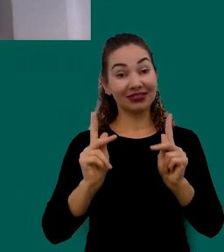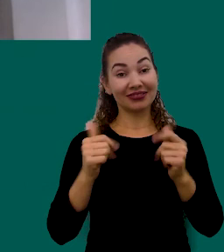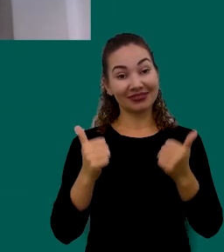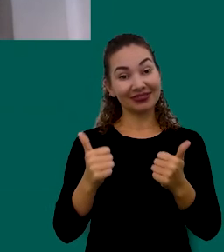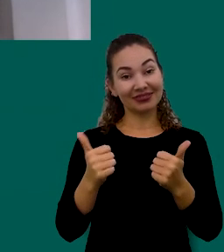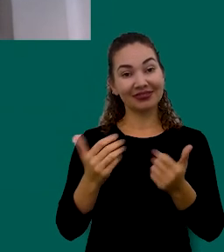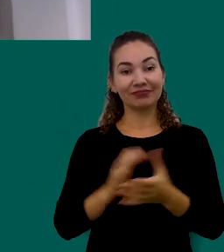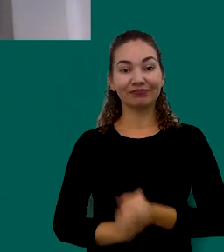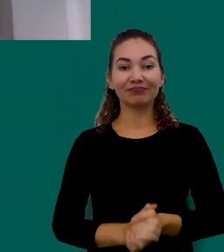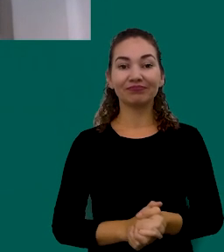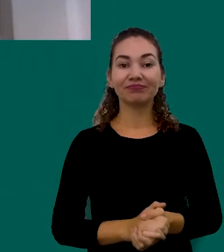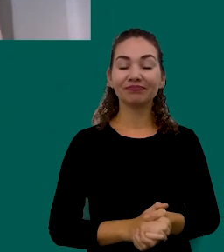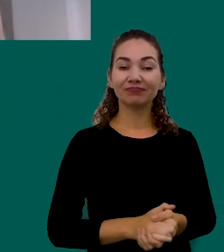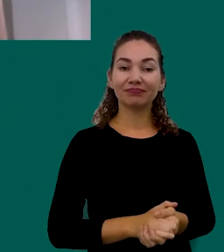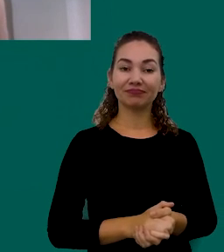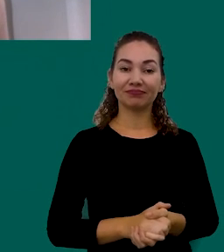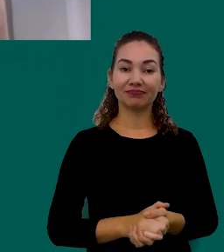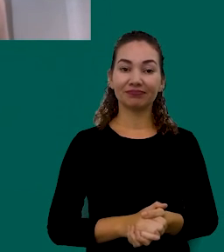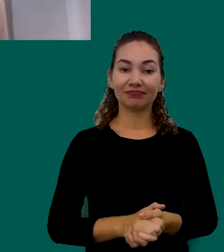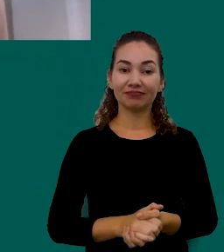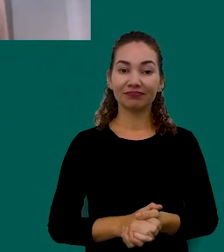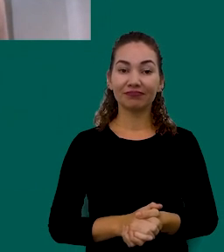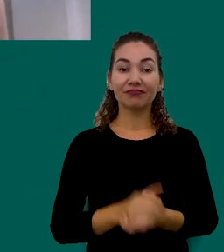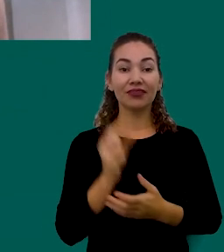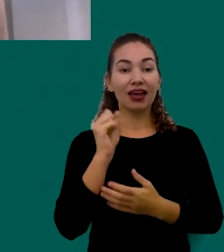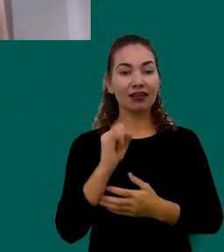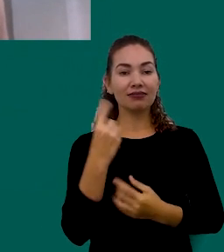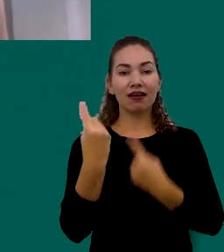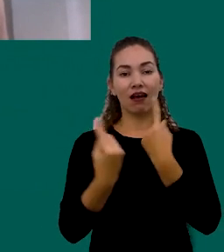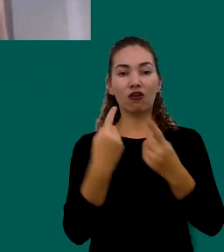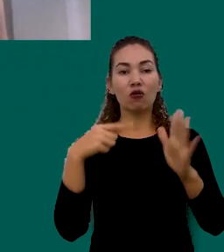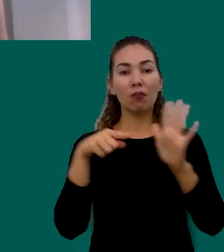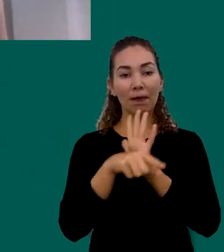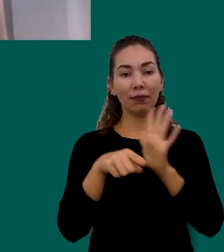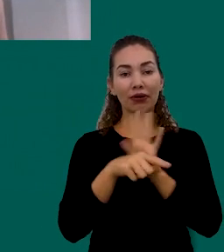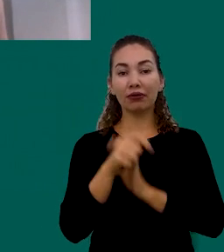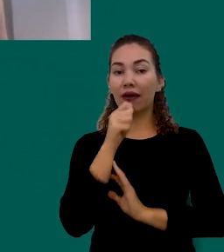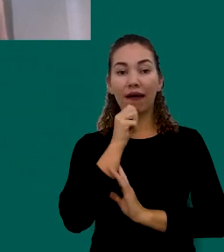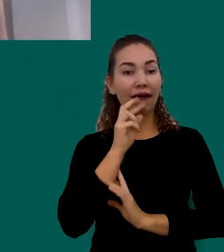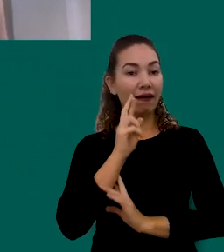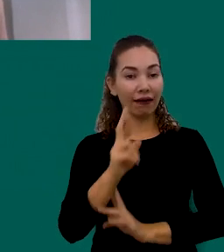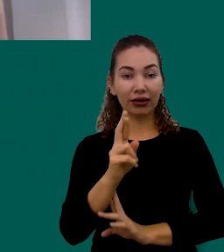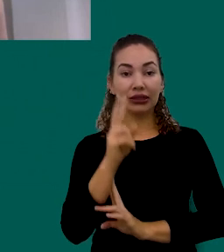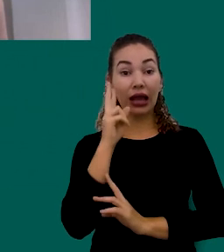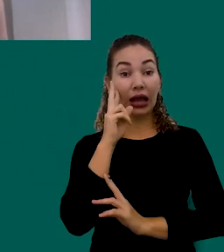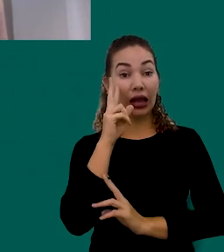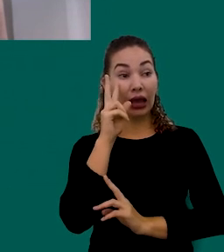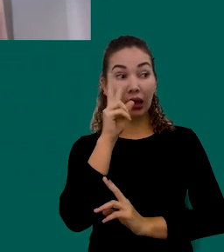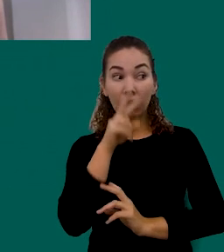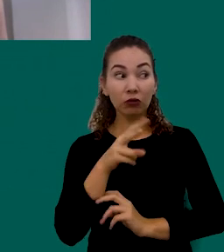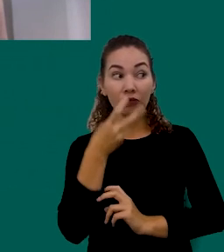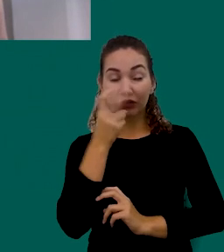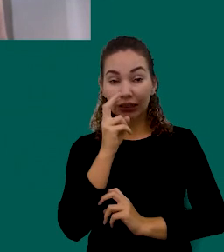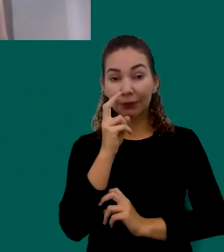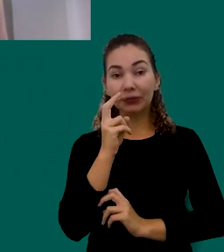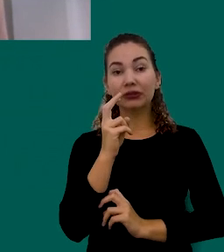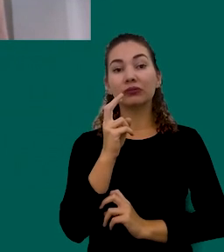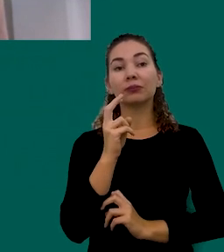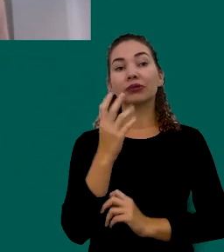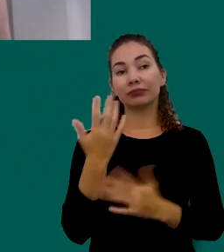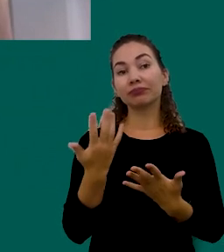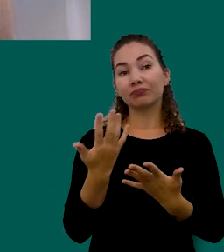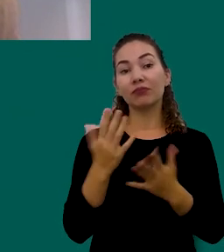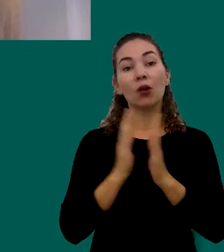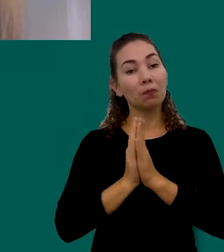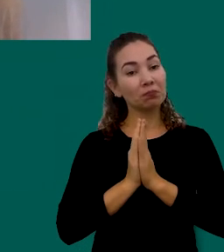Ok Se Ficou Alguma Pergunta Pendente Gente Que Eu Não Vi Não Percebi Né